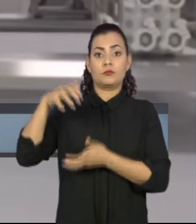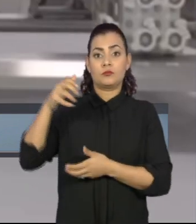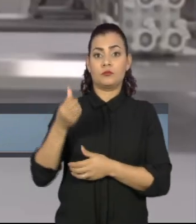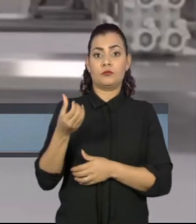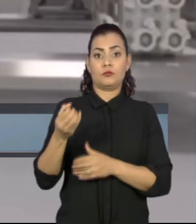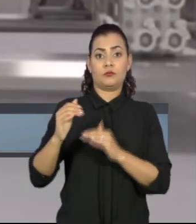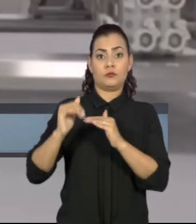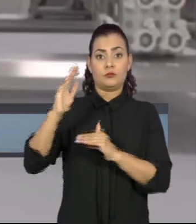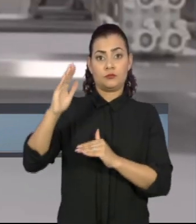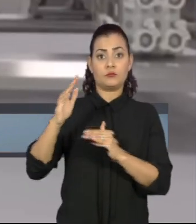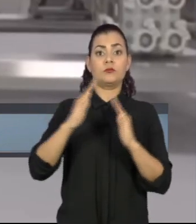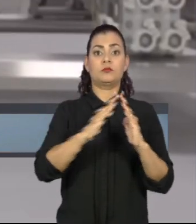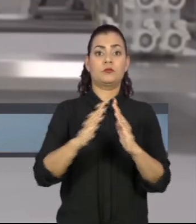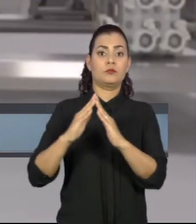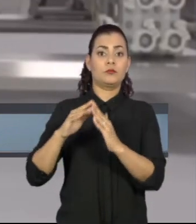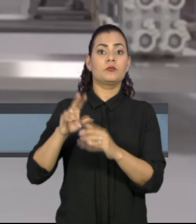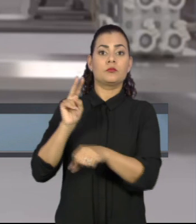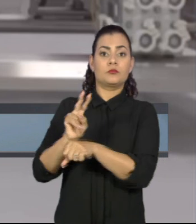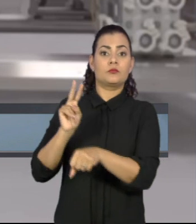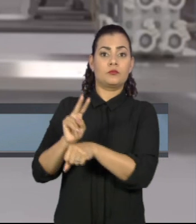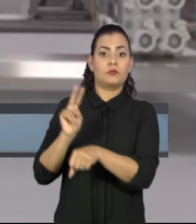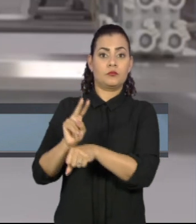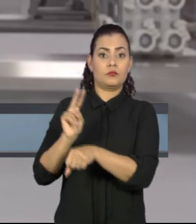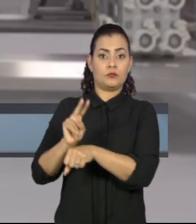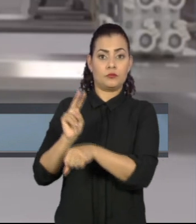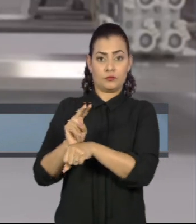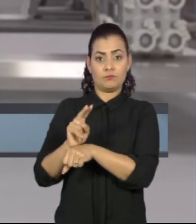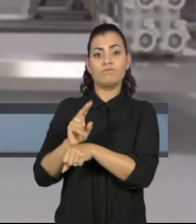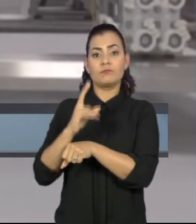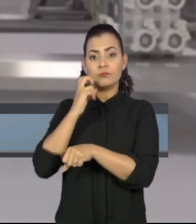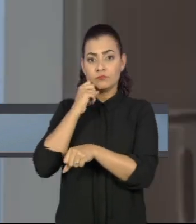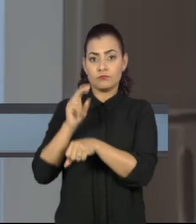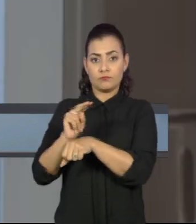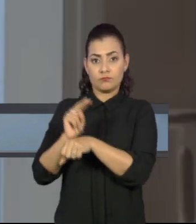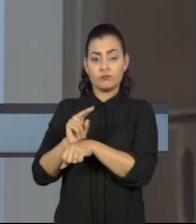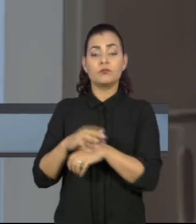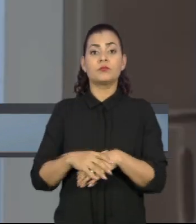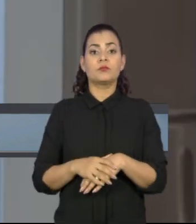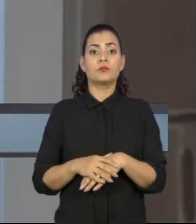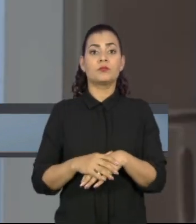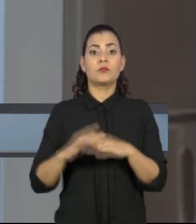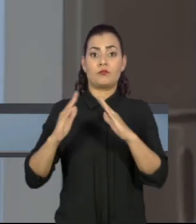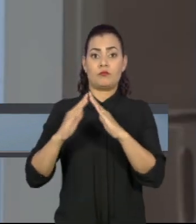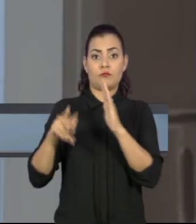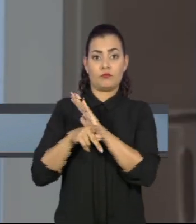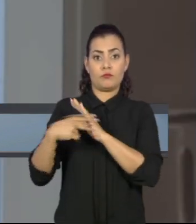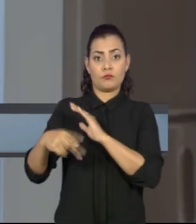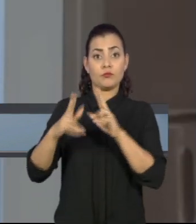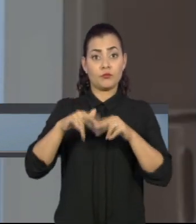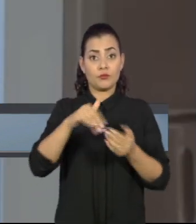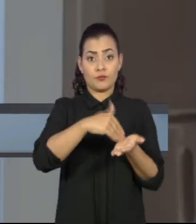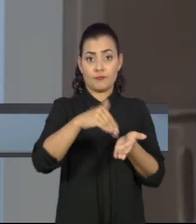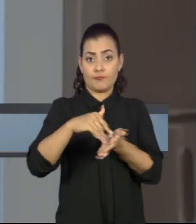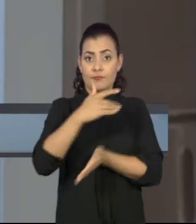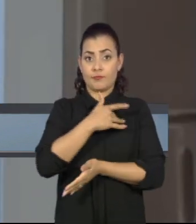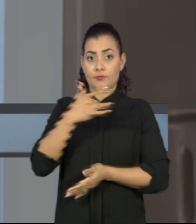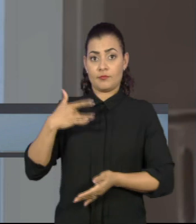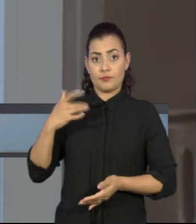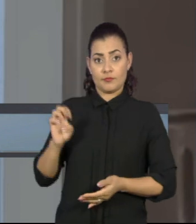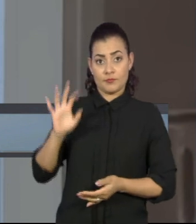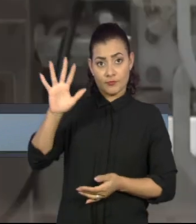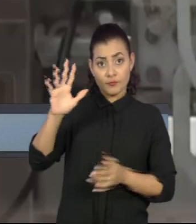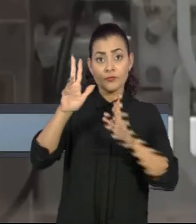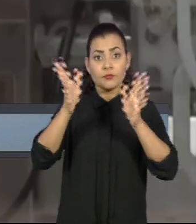anos que moram em instituições de longa permanência. Apesar da urgência, a Secretaria de Estado da Saúde ainda não tem um nome